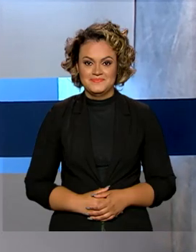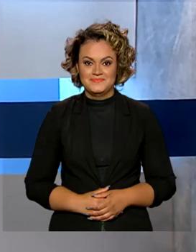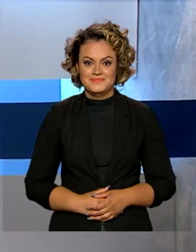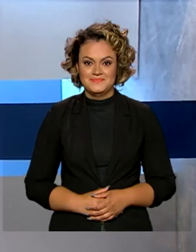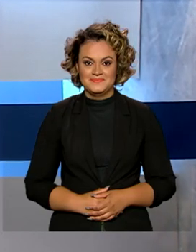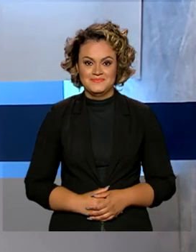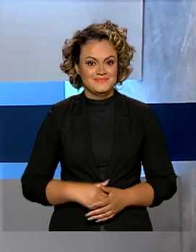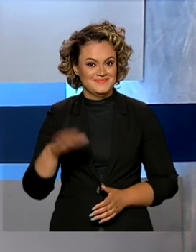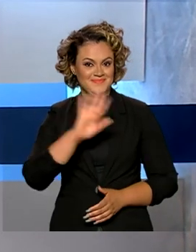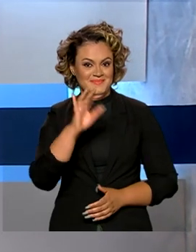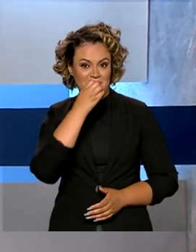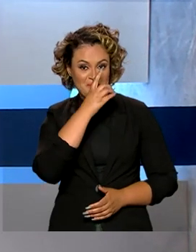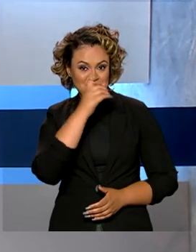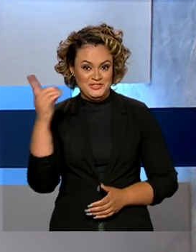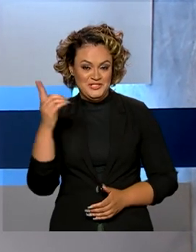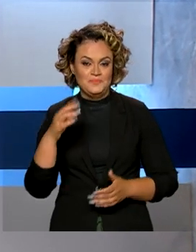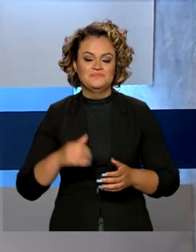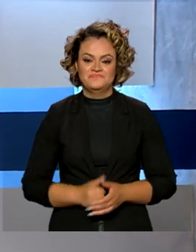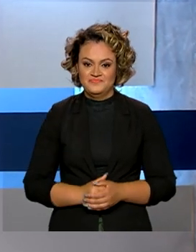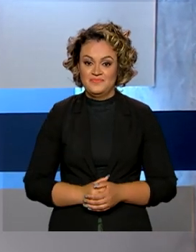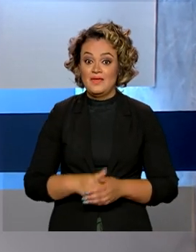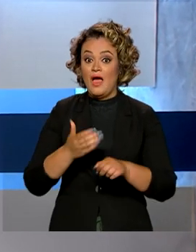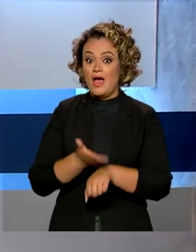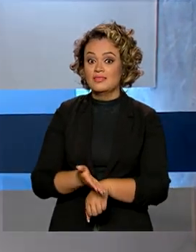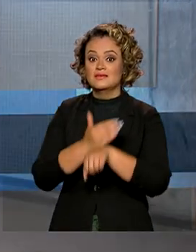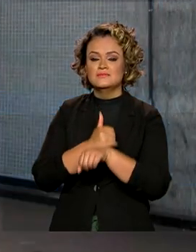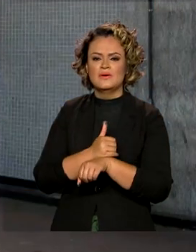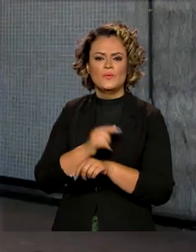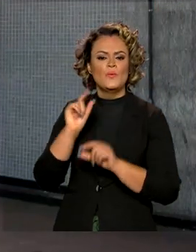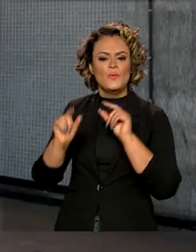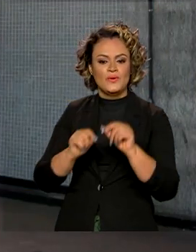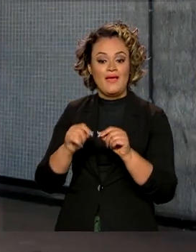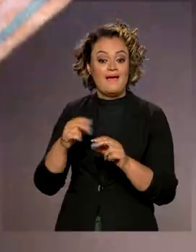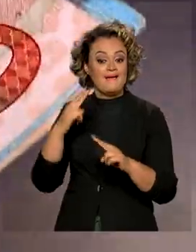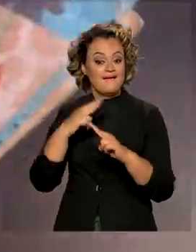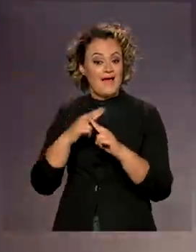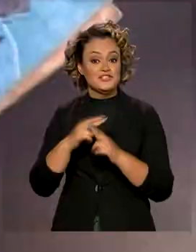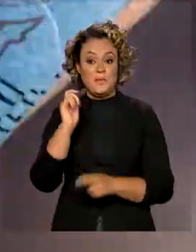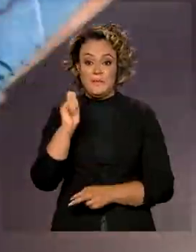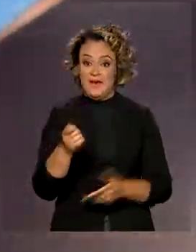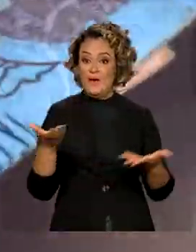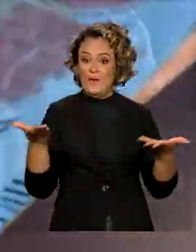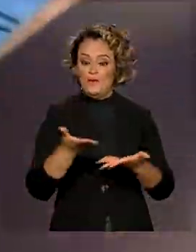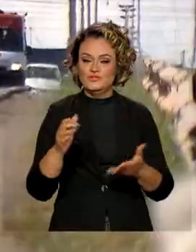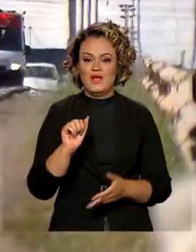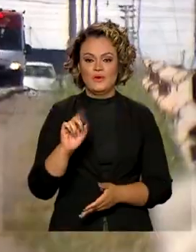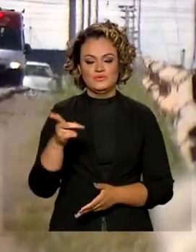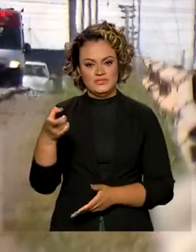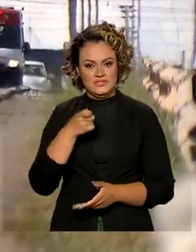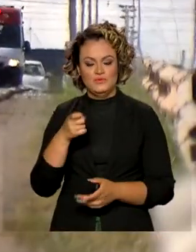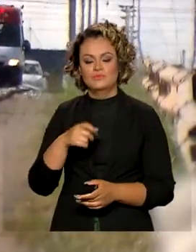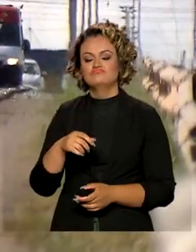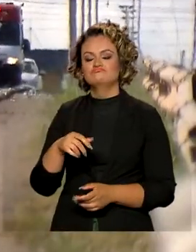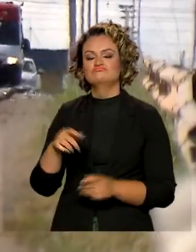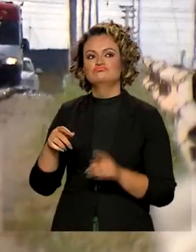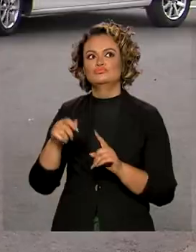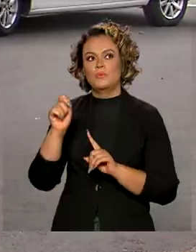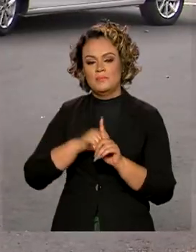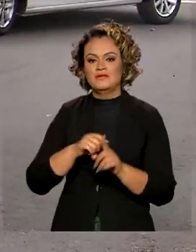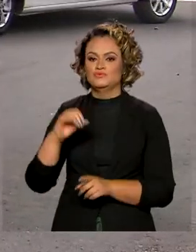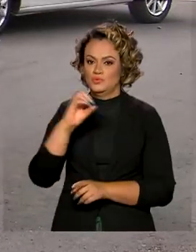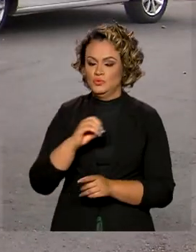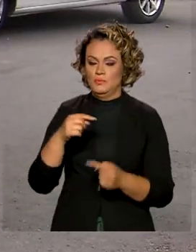Olá, bom dia! Antecipado, Caixa paga hoje auxílios do mês de outubro para